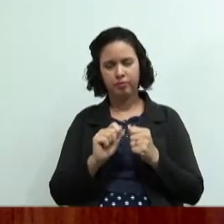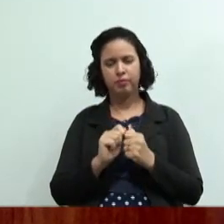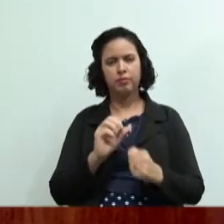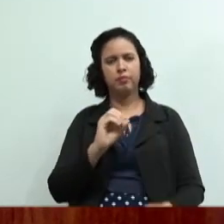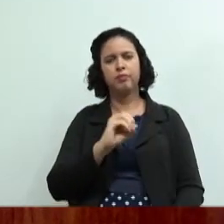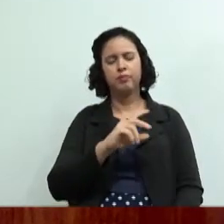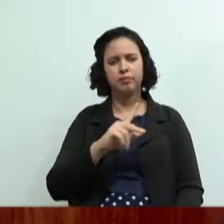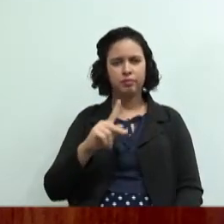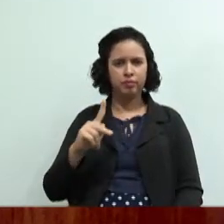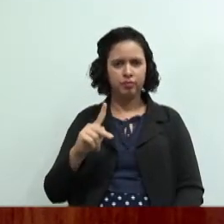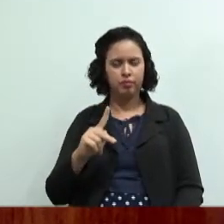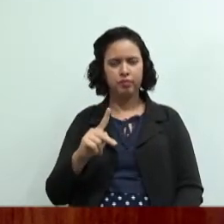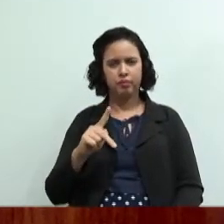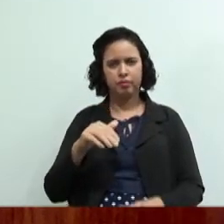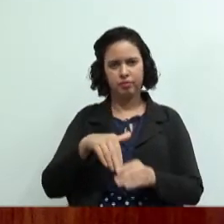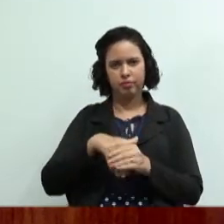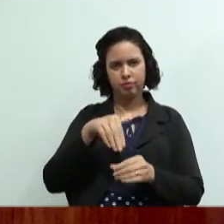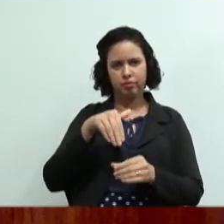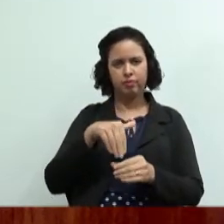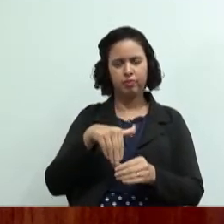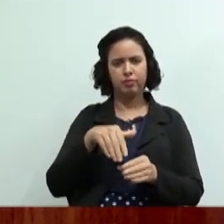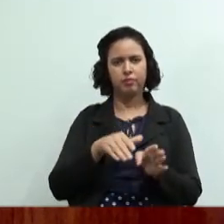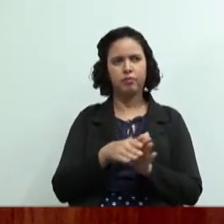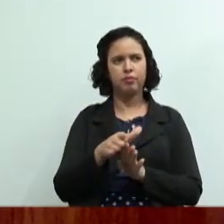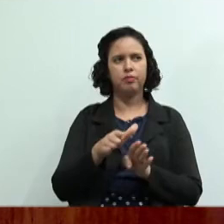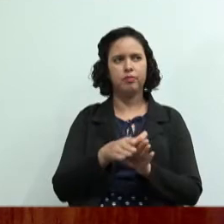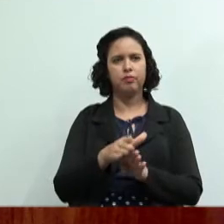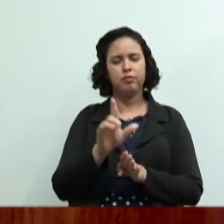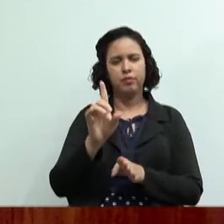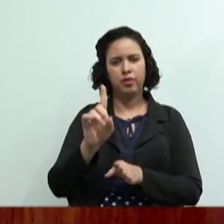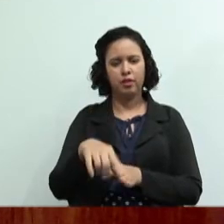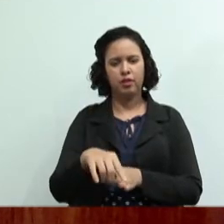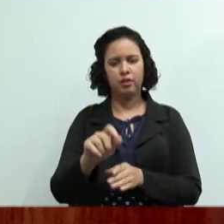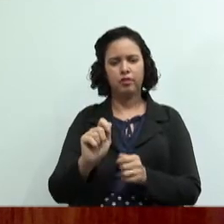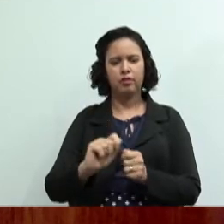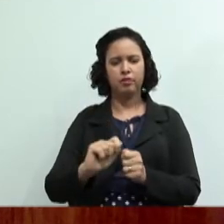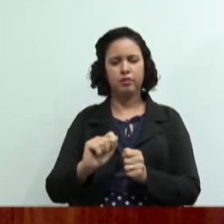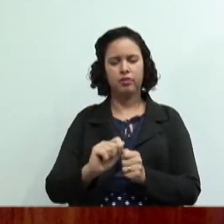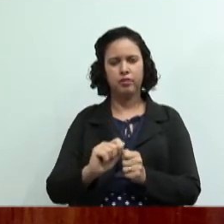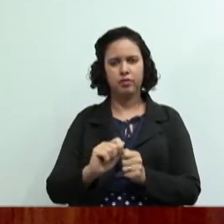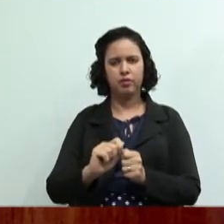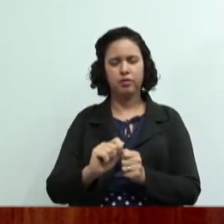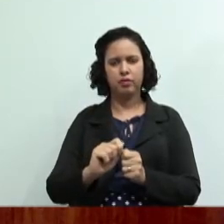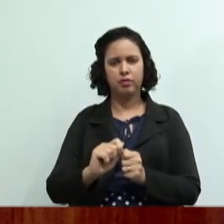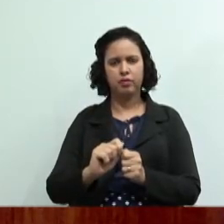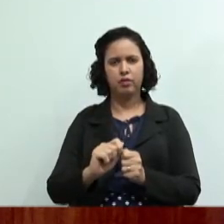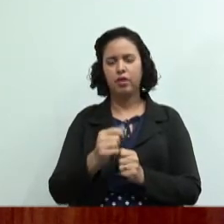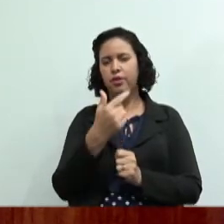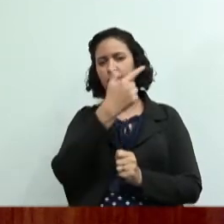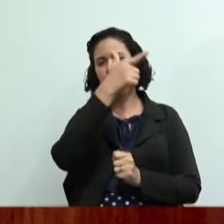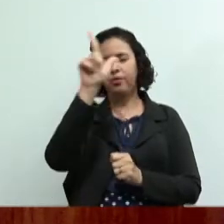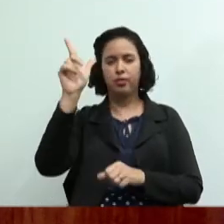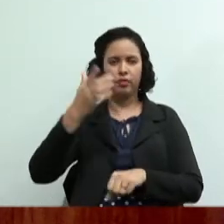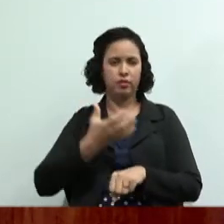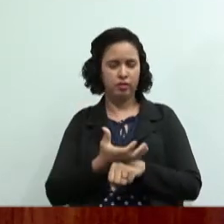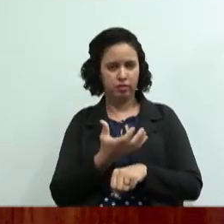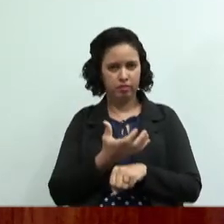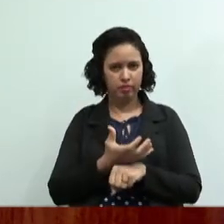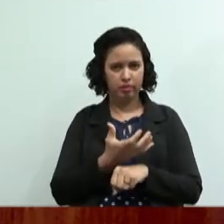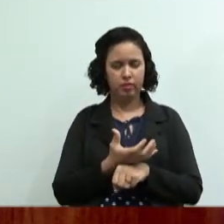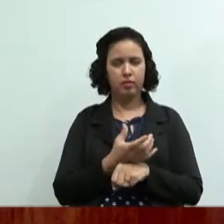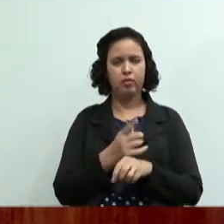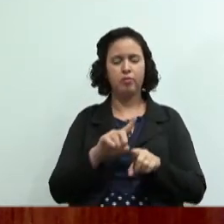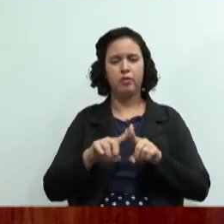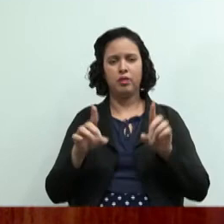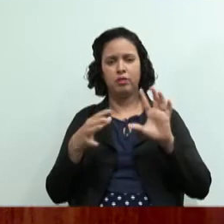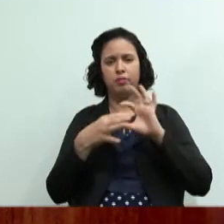de eleição dos conselhos ela é feita fora da nossa disciplina de ramos cooperativismo mas ela faz parte